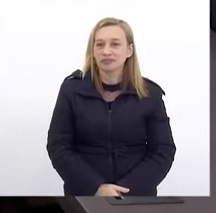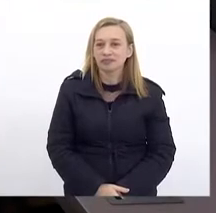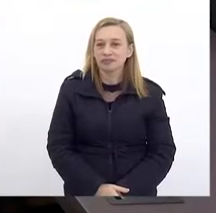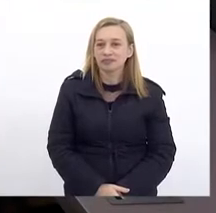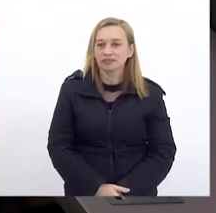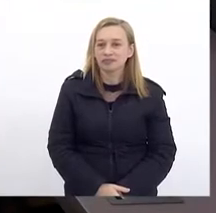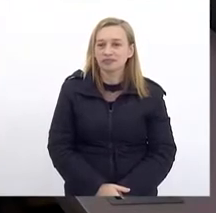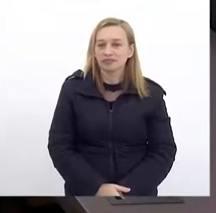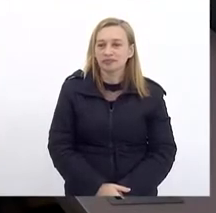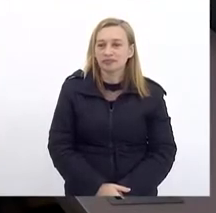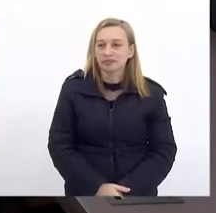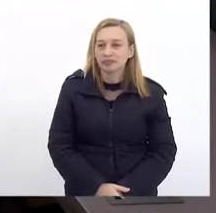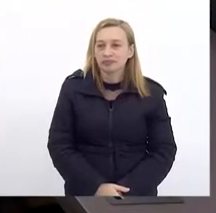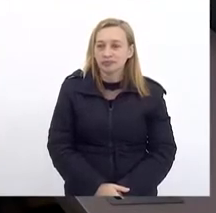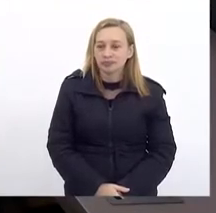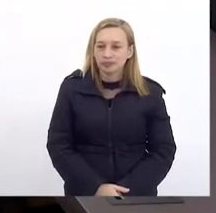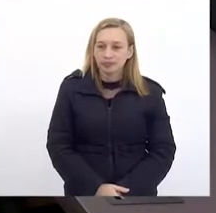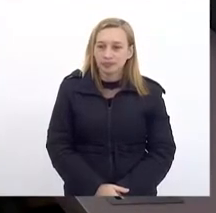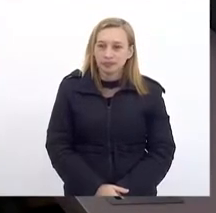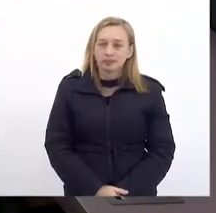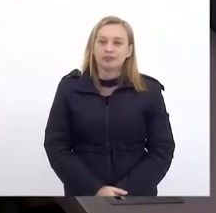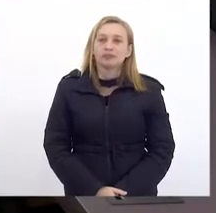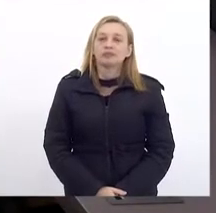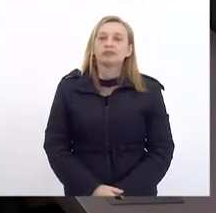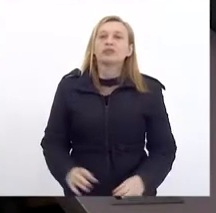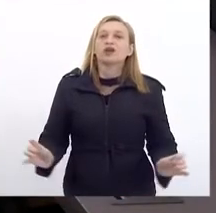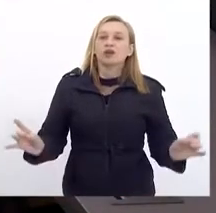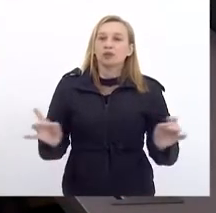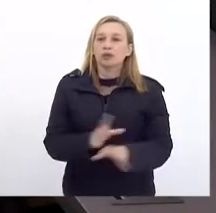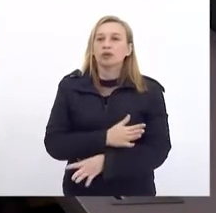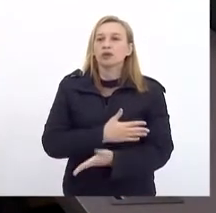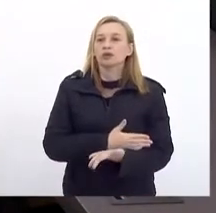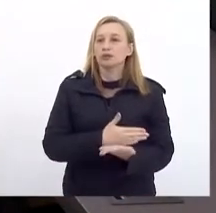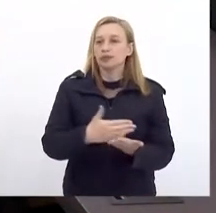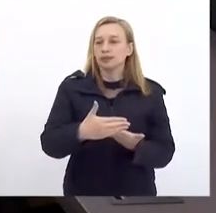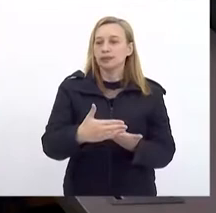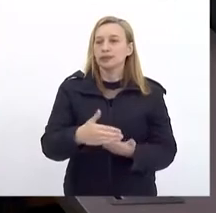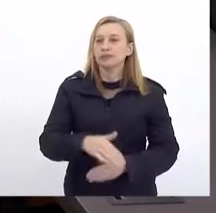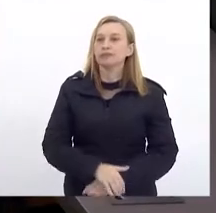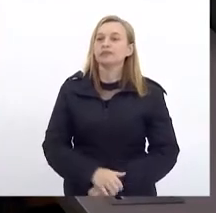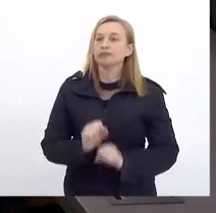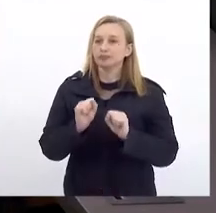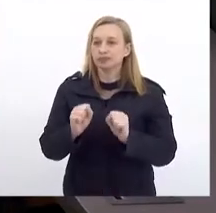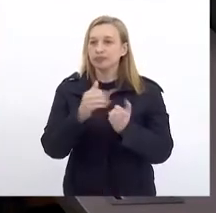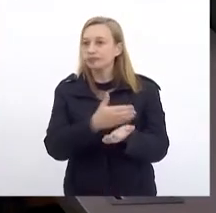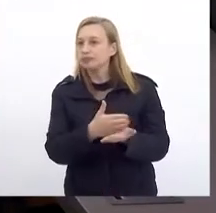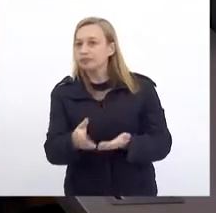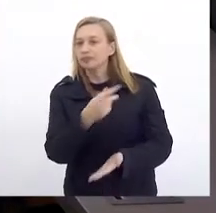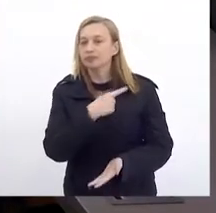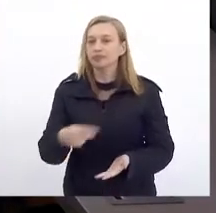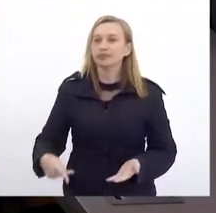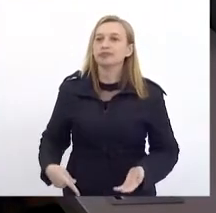Bem Estamos prontos aqui para começar Posso começar, presidente?